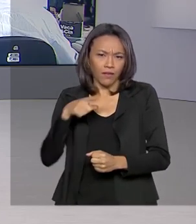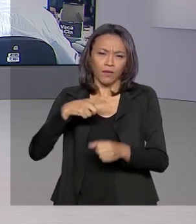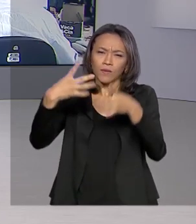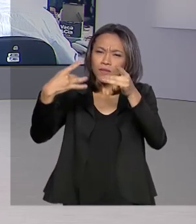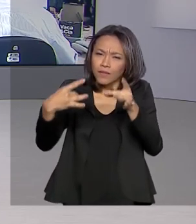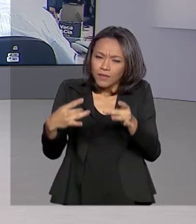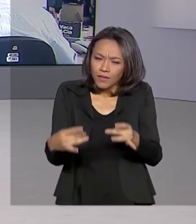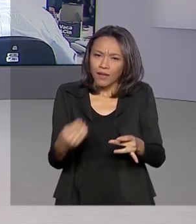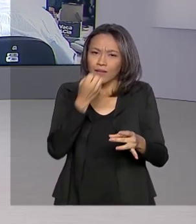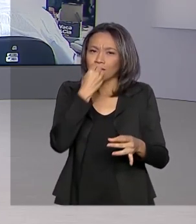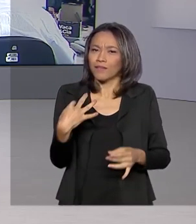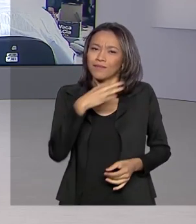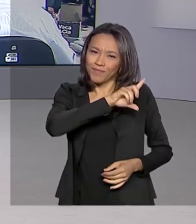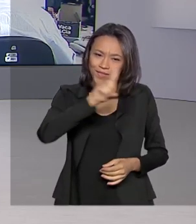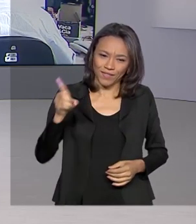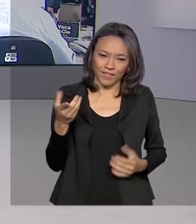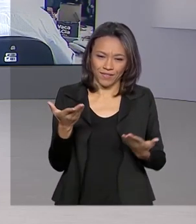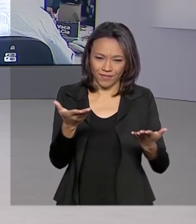operação. Tiago, bom dia.